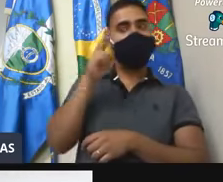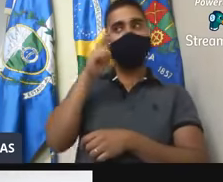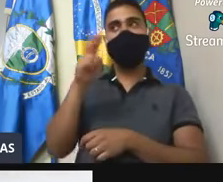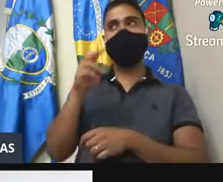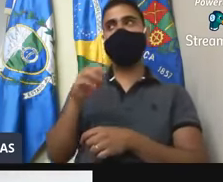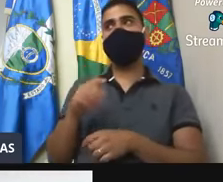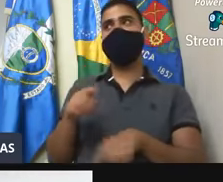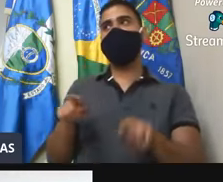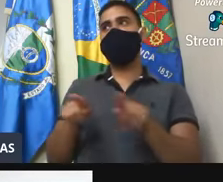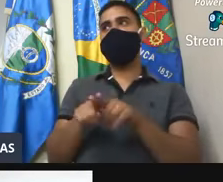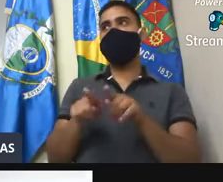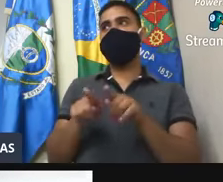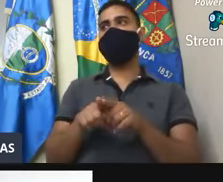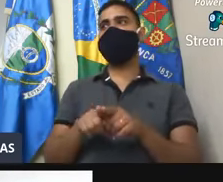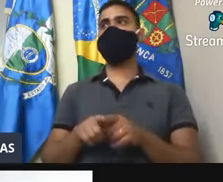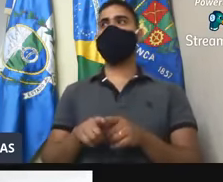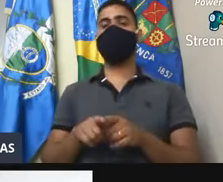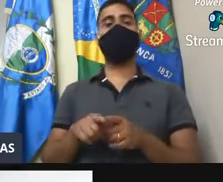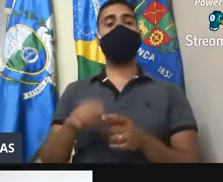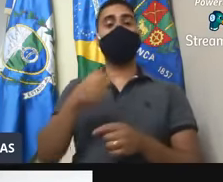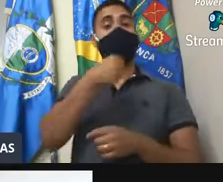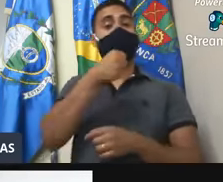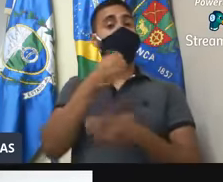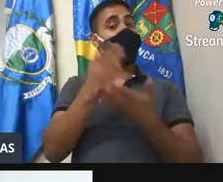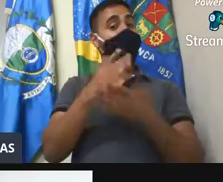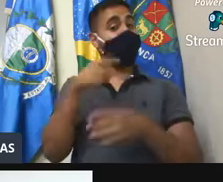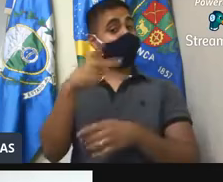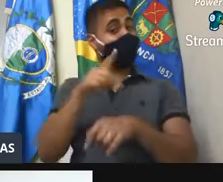microfone do lado, assim, quando encerrar o seu tempo.